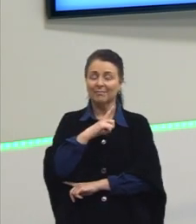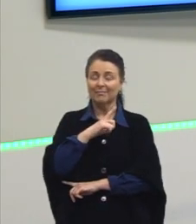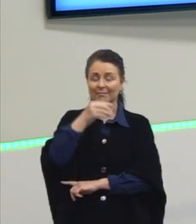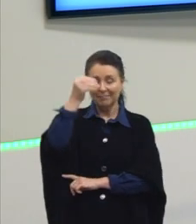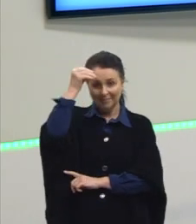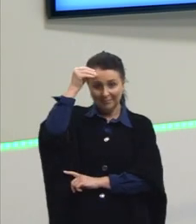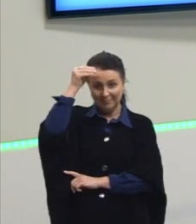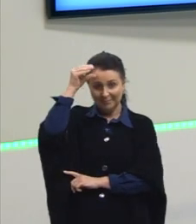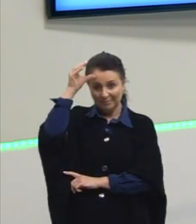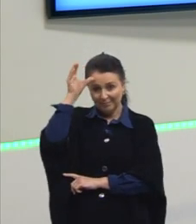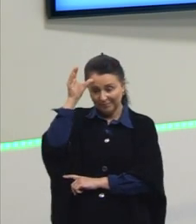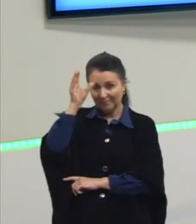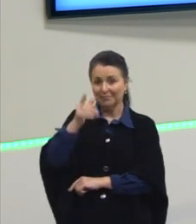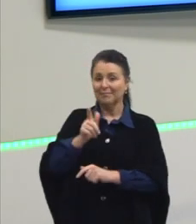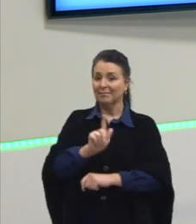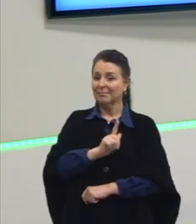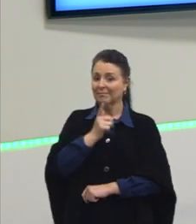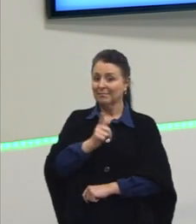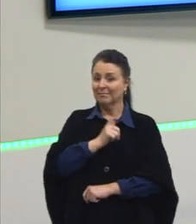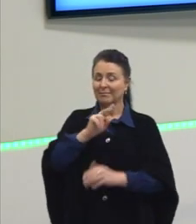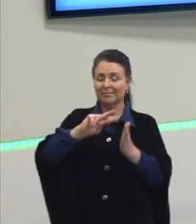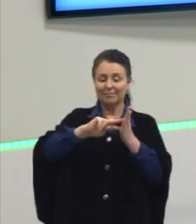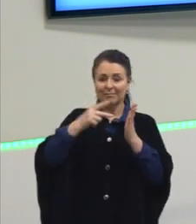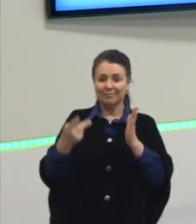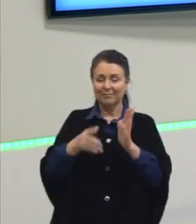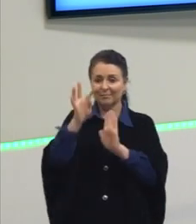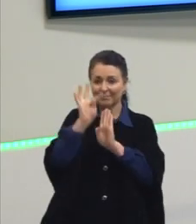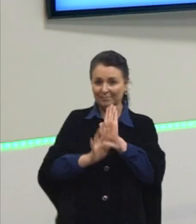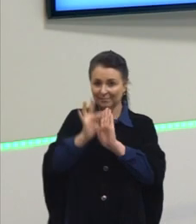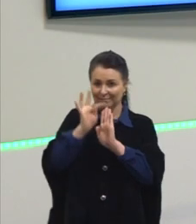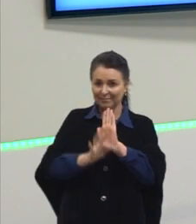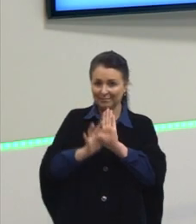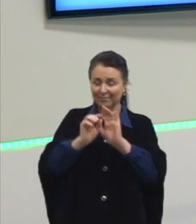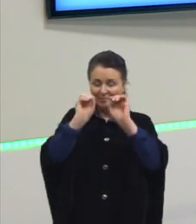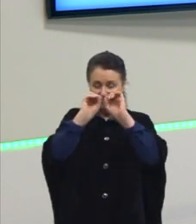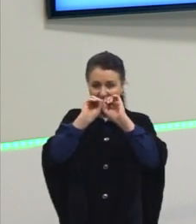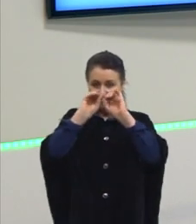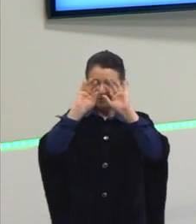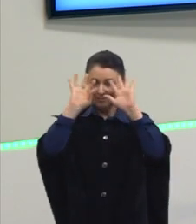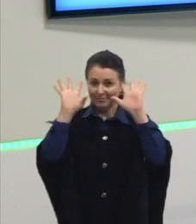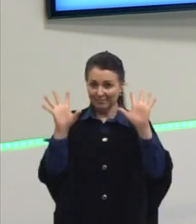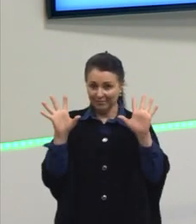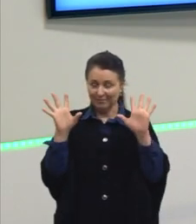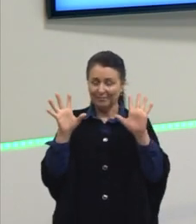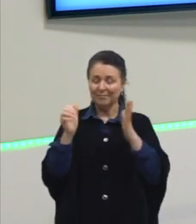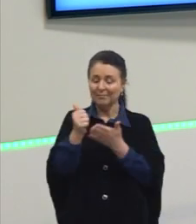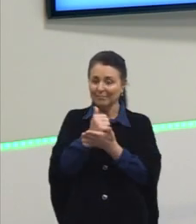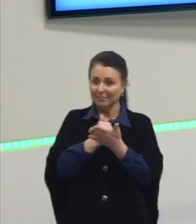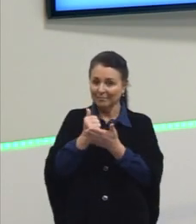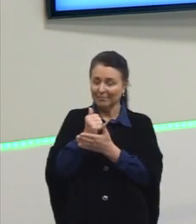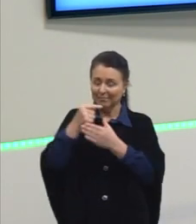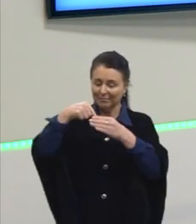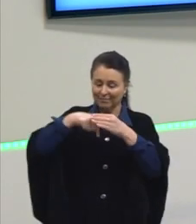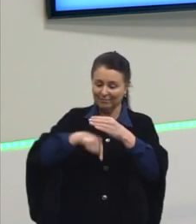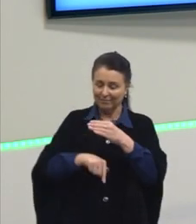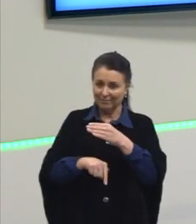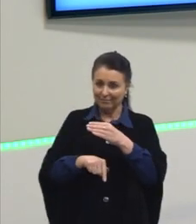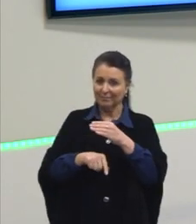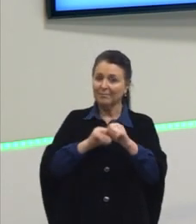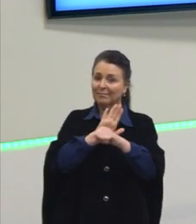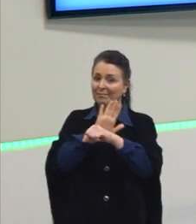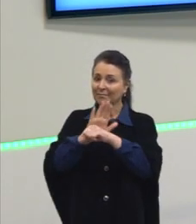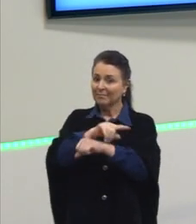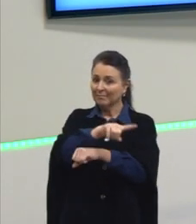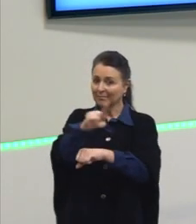gramatical para que vocês tenham uma interpretação de texto bem feita, bem fundamentada e que isso possa auxiliar